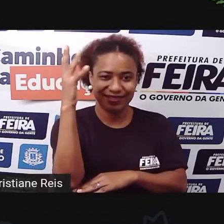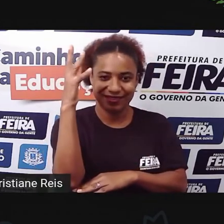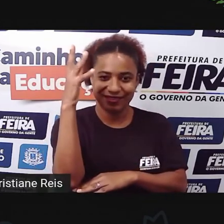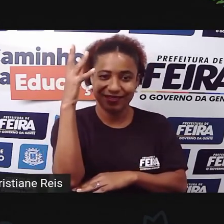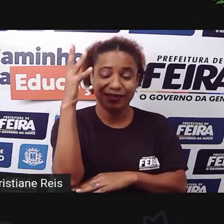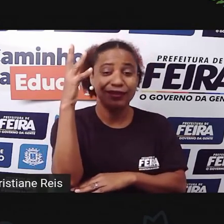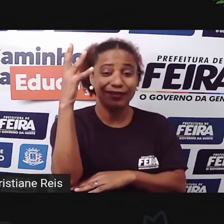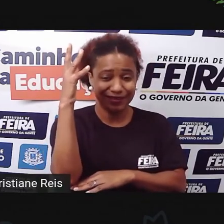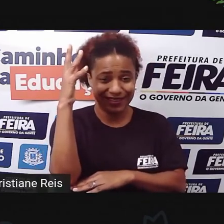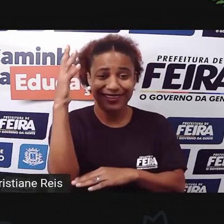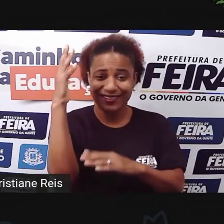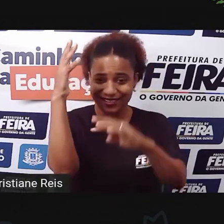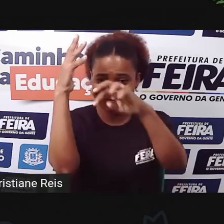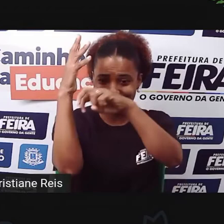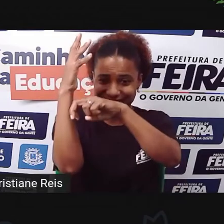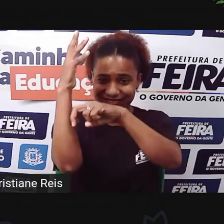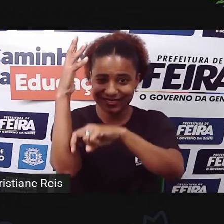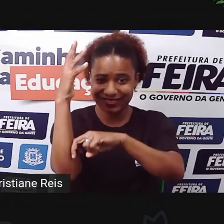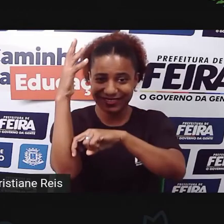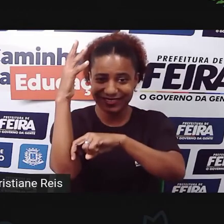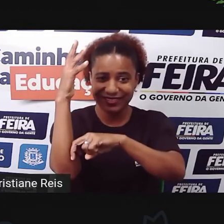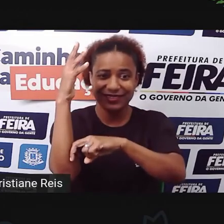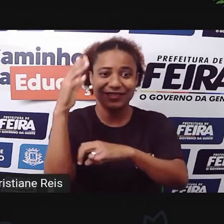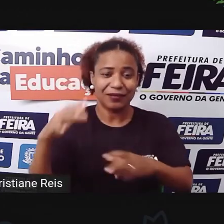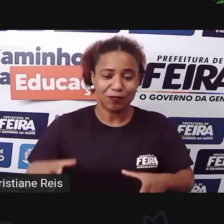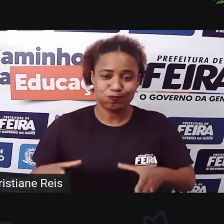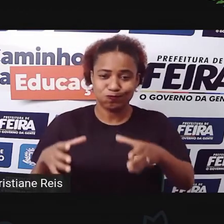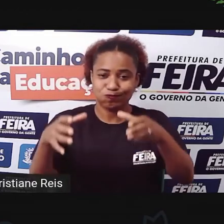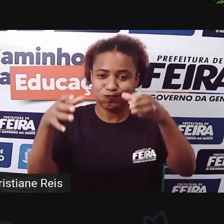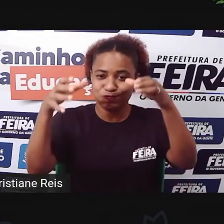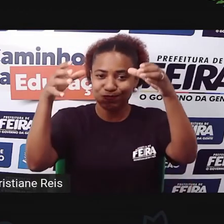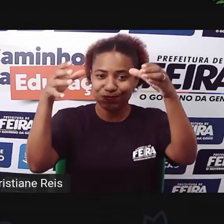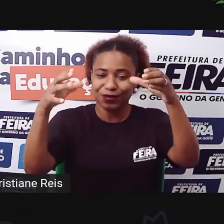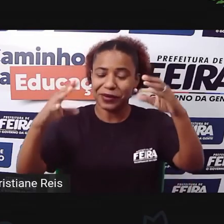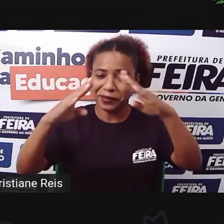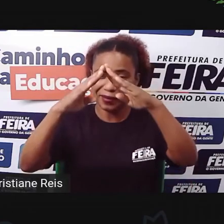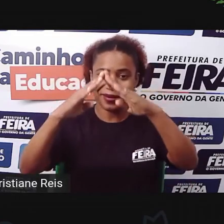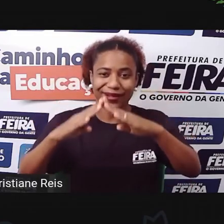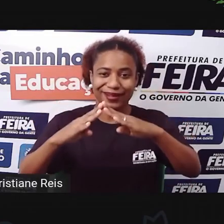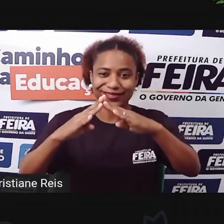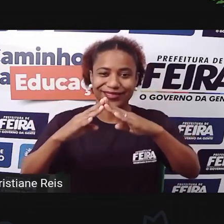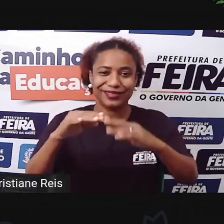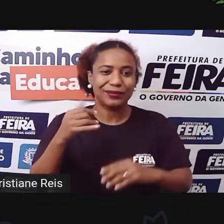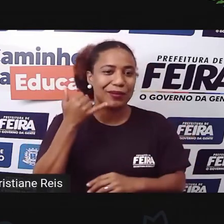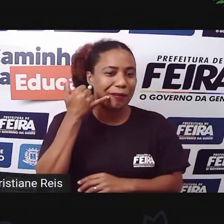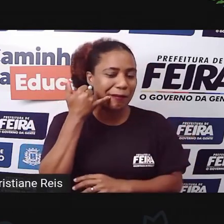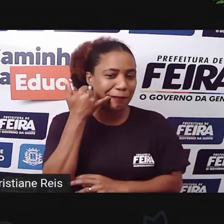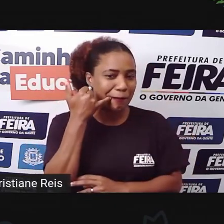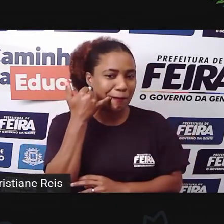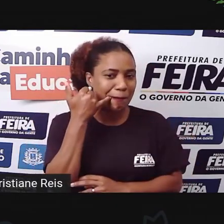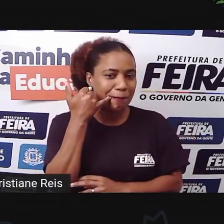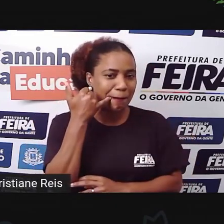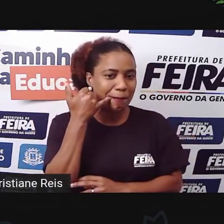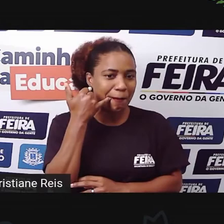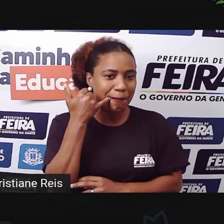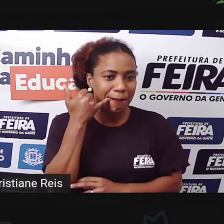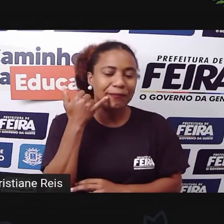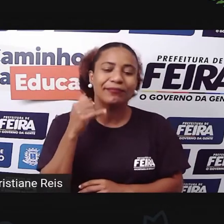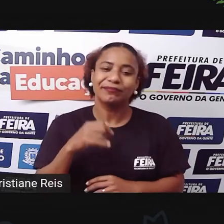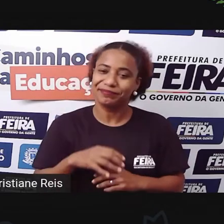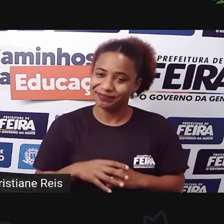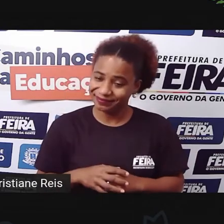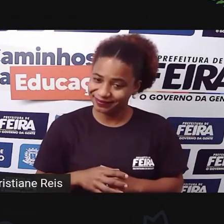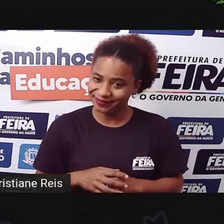morando numa árvore bem grossa, né, e aqui provavelmente a casa dele, ó, a janelinha aqui da casa, e ele aí digitando.